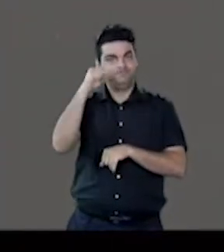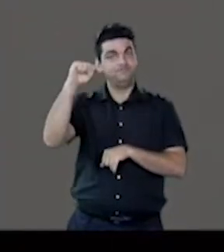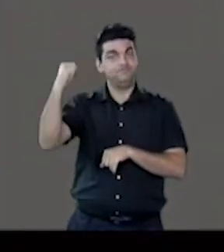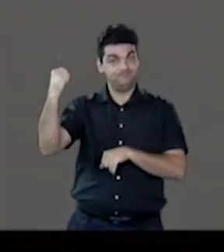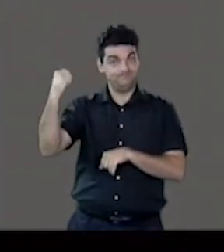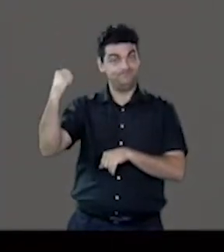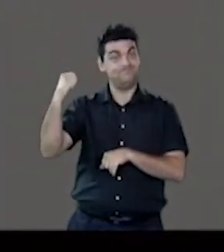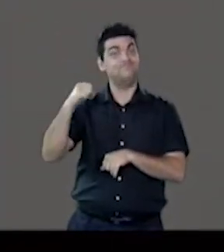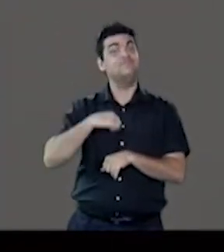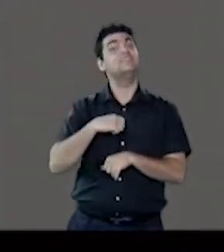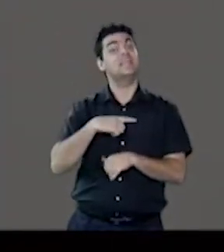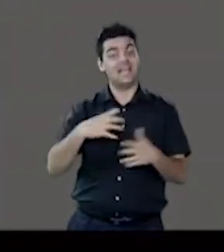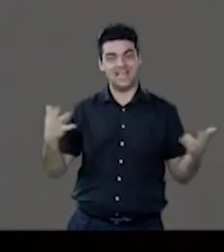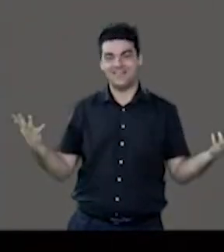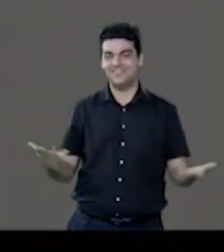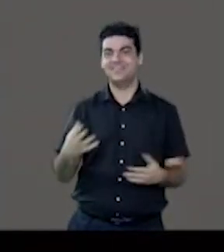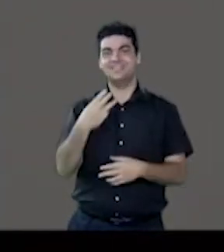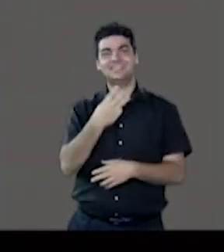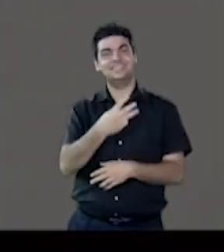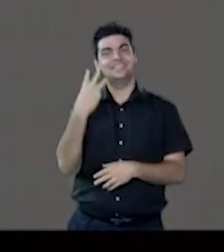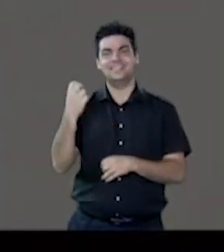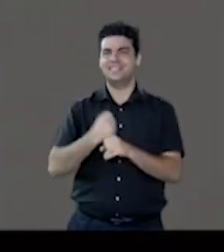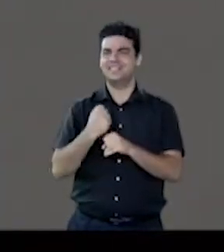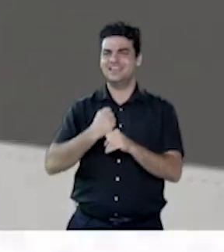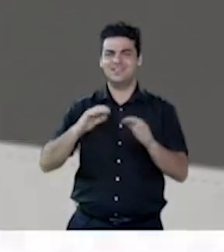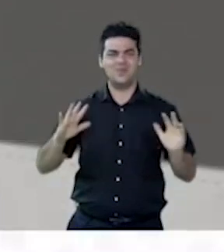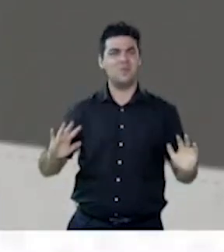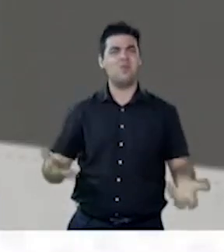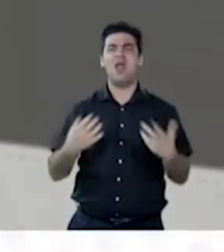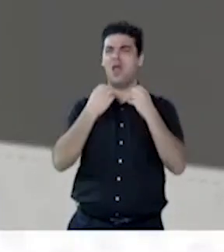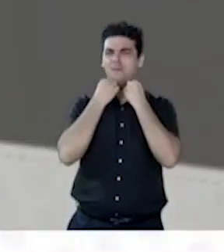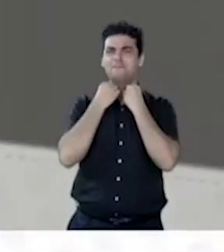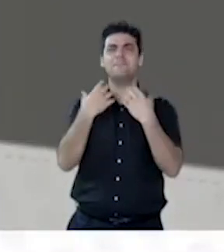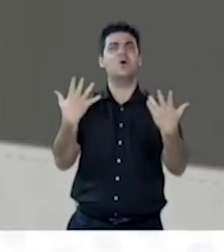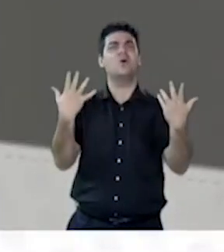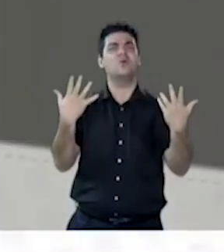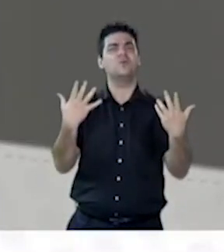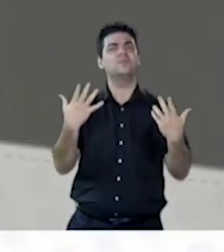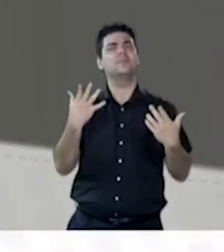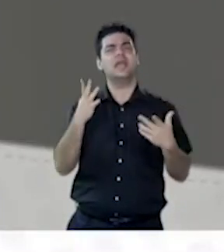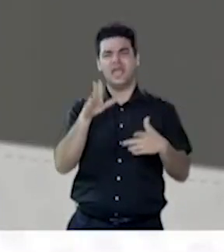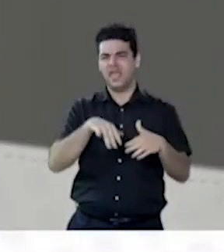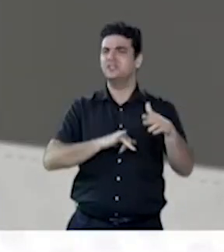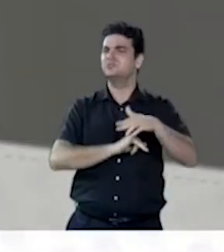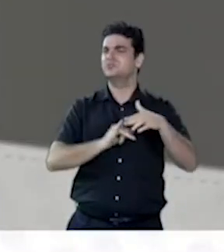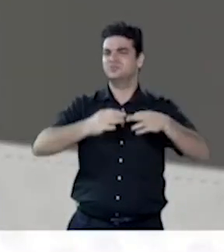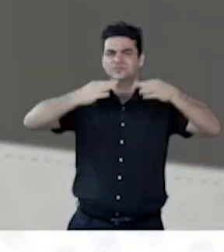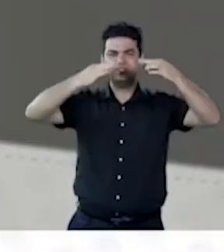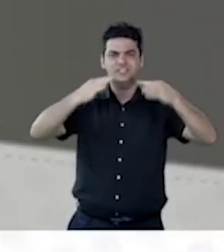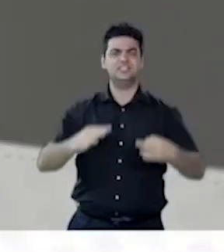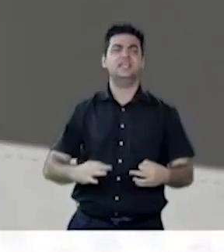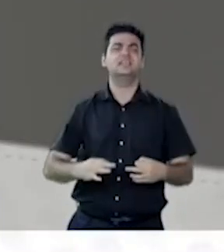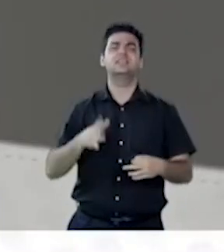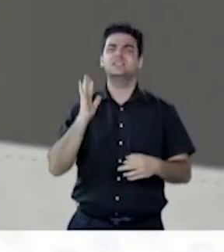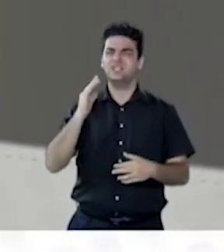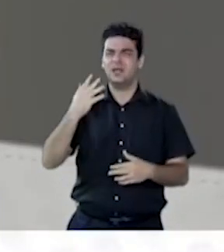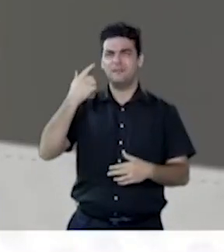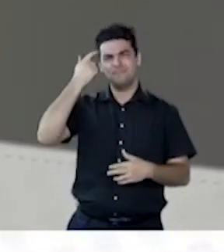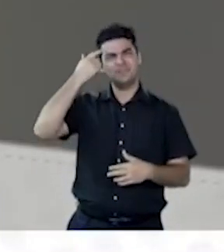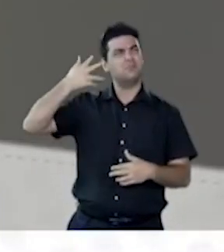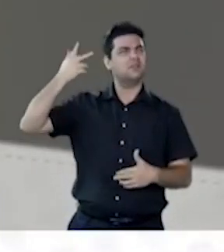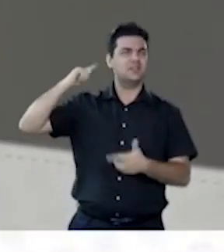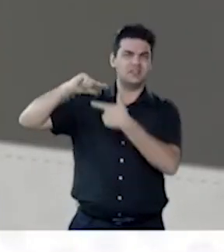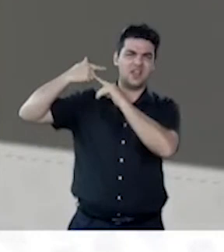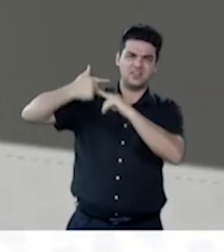nós temos 33 anos de estabilidade institucional, nós superamos uma tradição